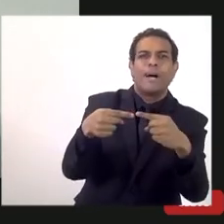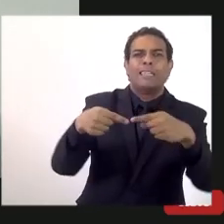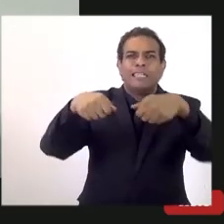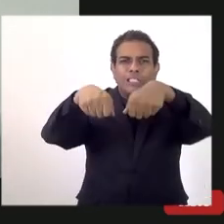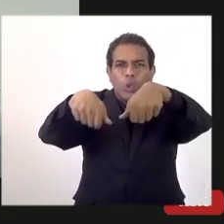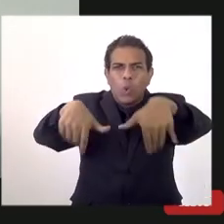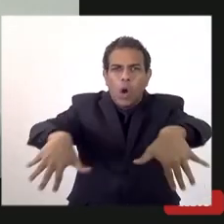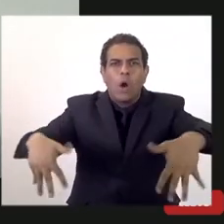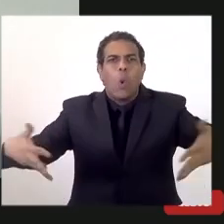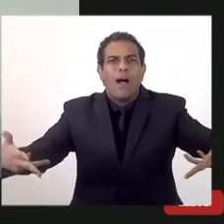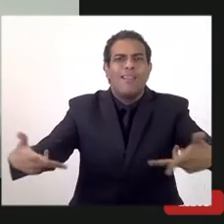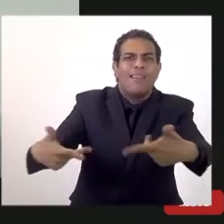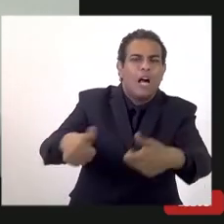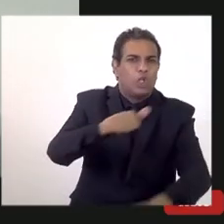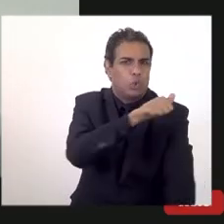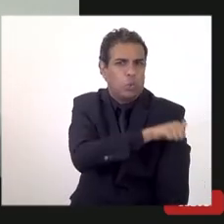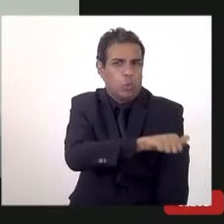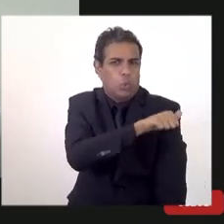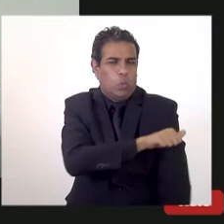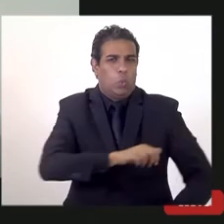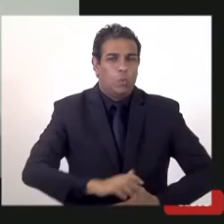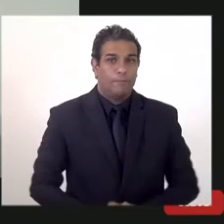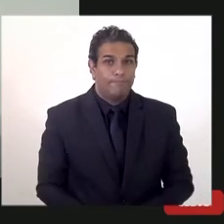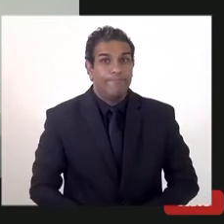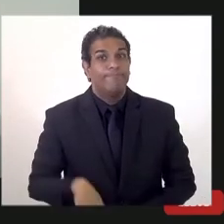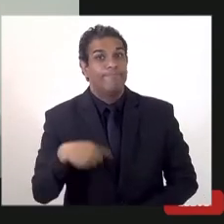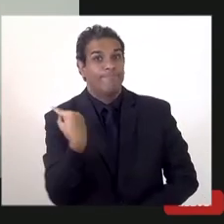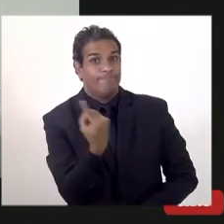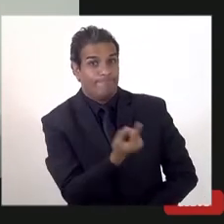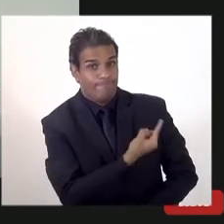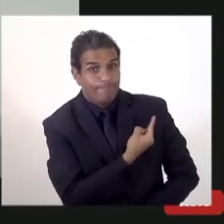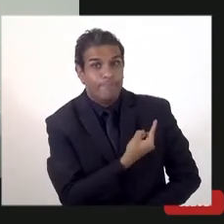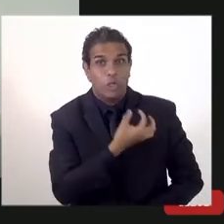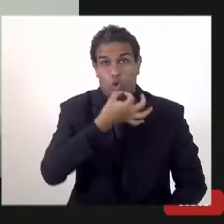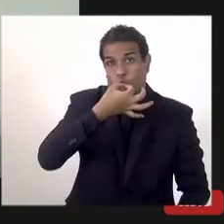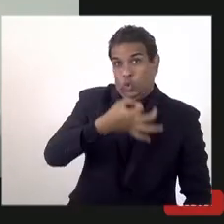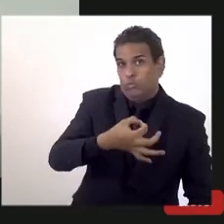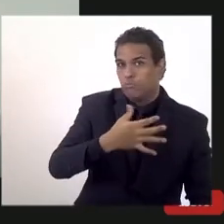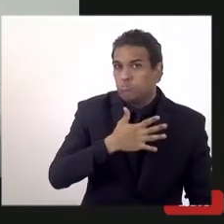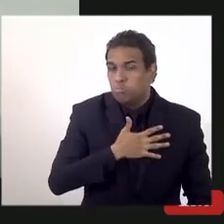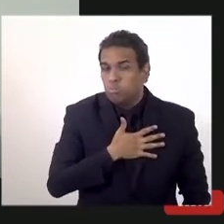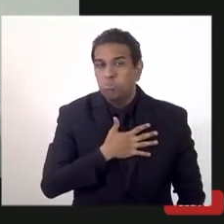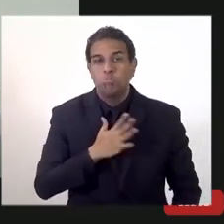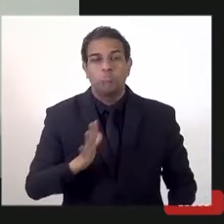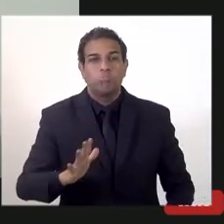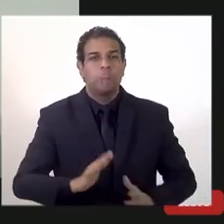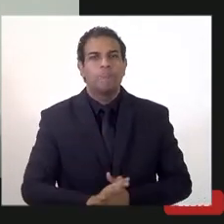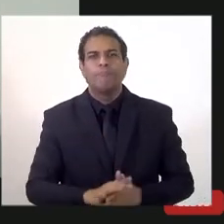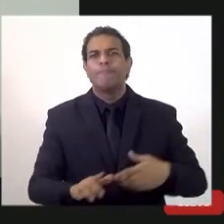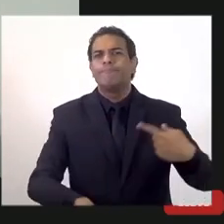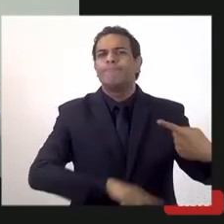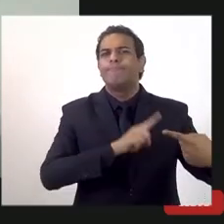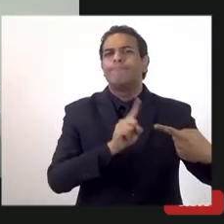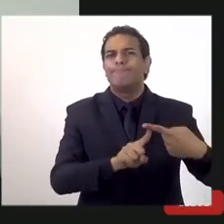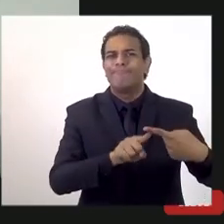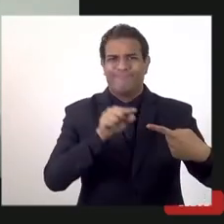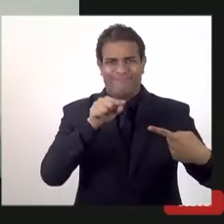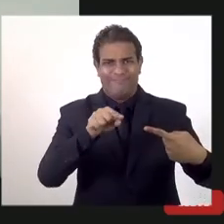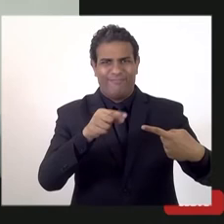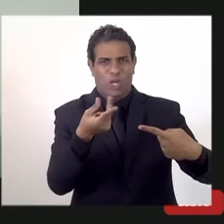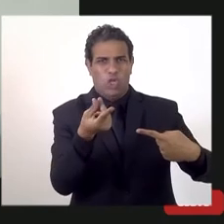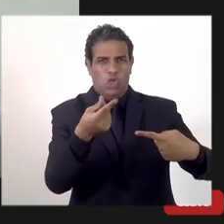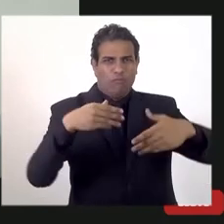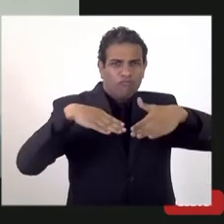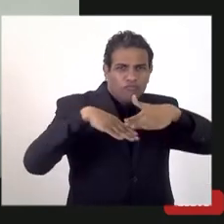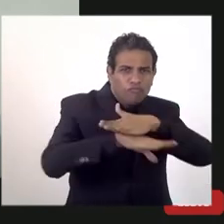infraestrutura. E aí começam as nossas sugestões. Primeiro, o fundo, e aí